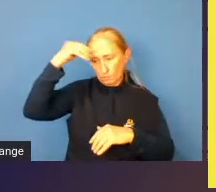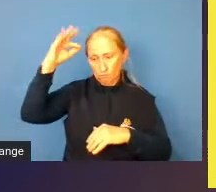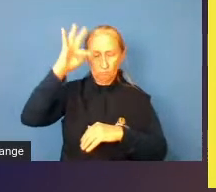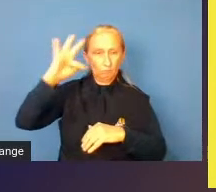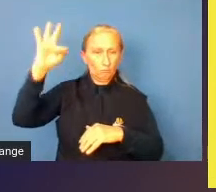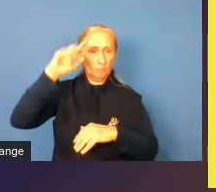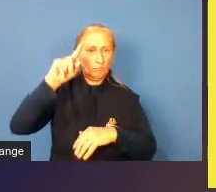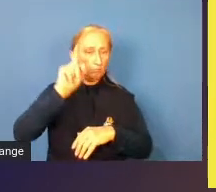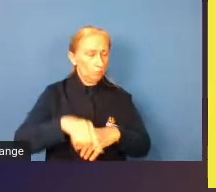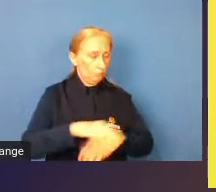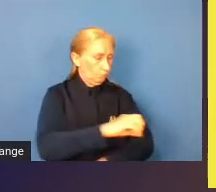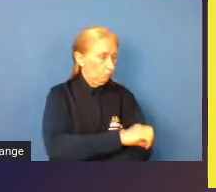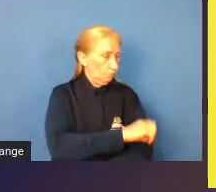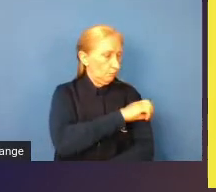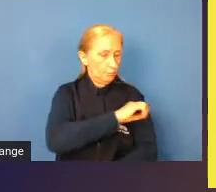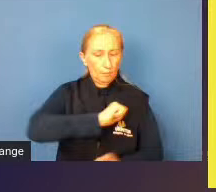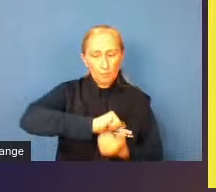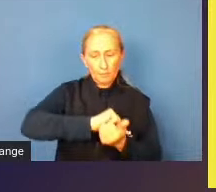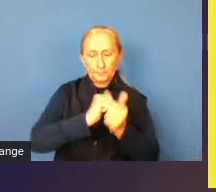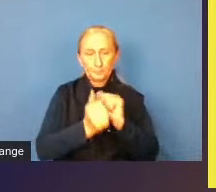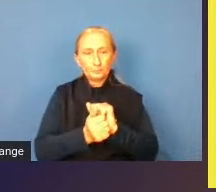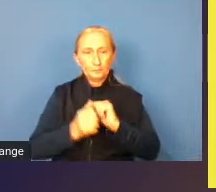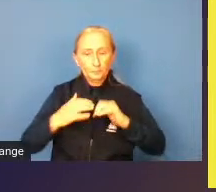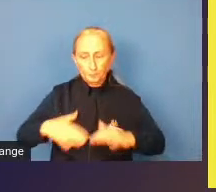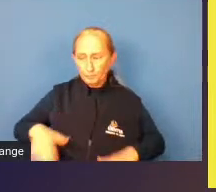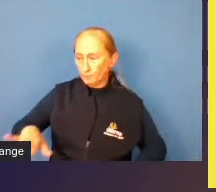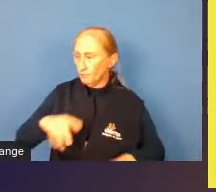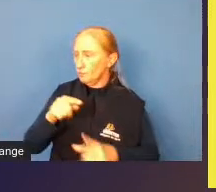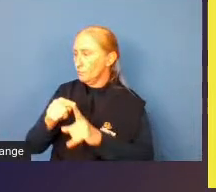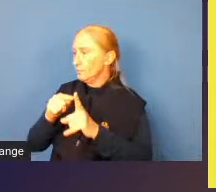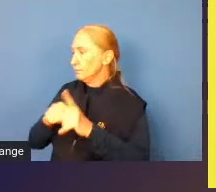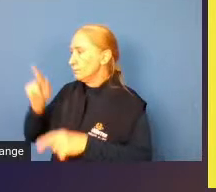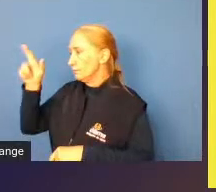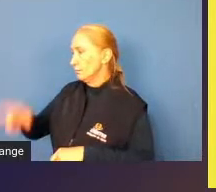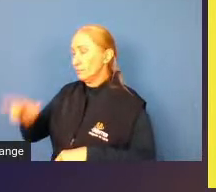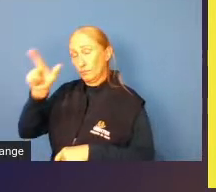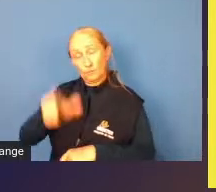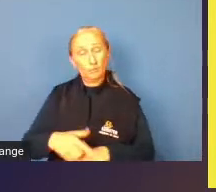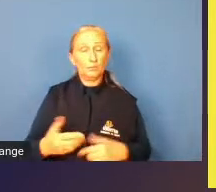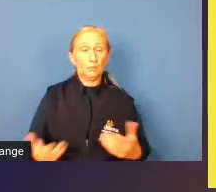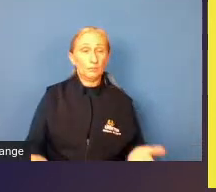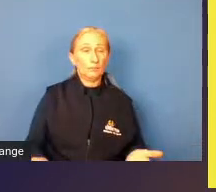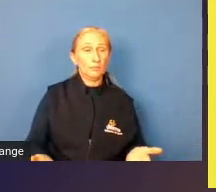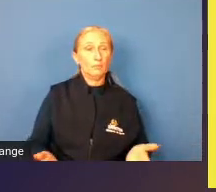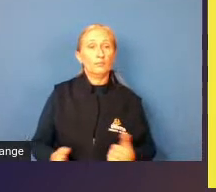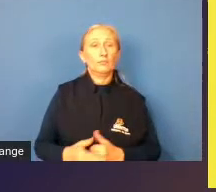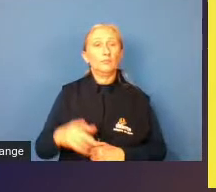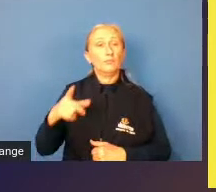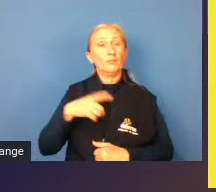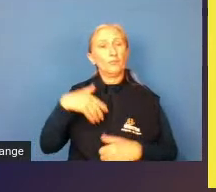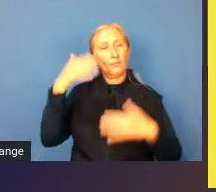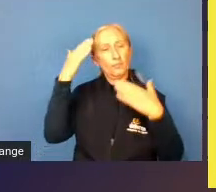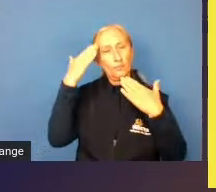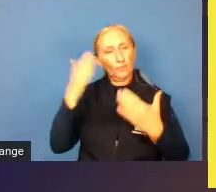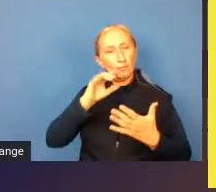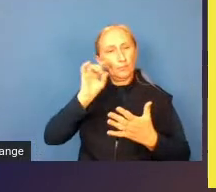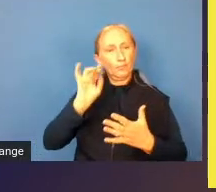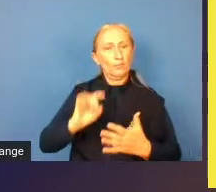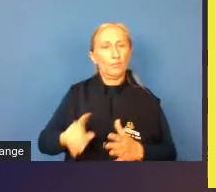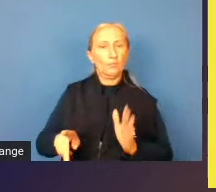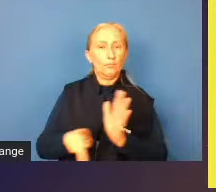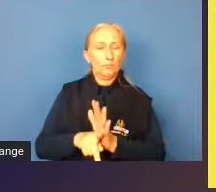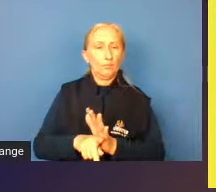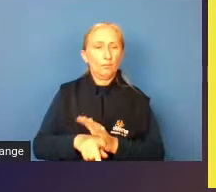foi instruída a adaptar as atividades físicas a qualquer tipo de indivíduo pessoal tenho agradecimentos especiais